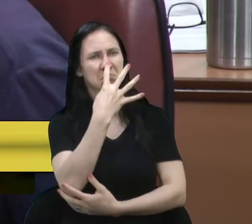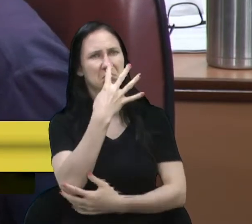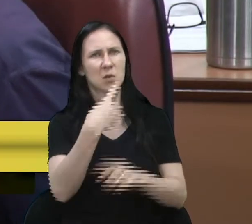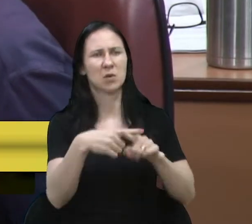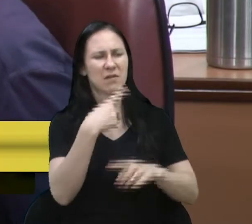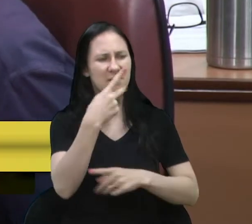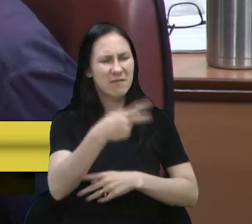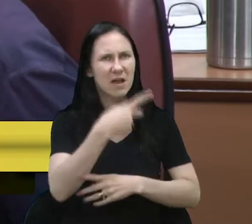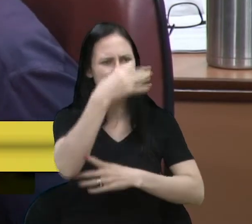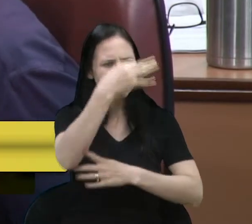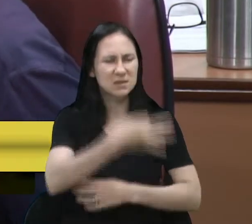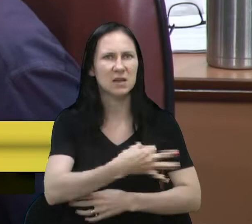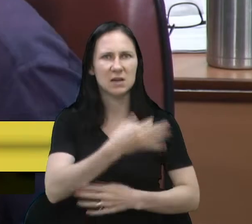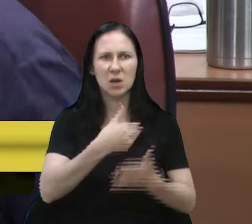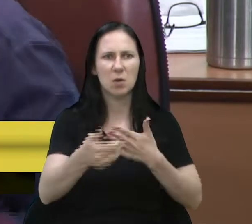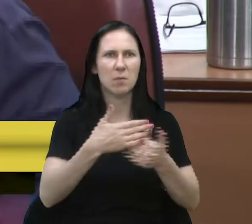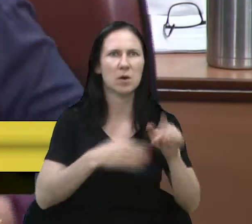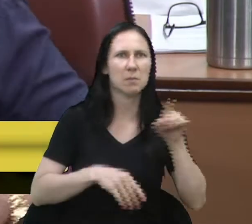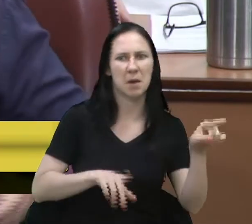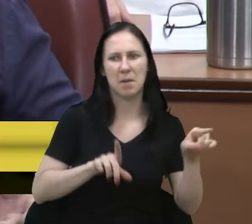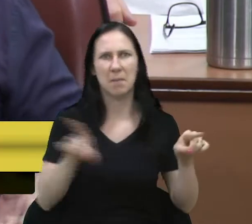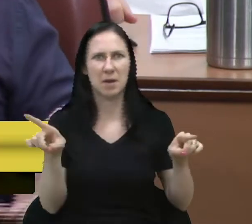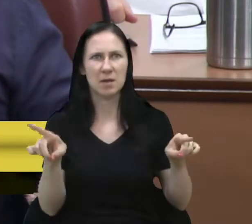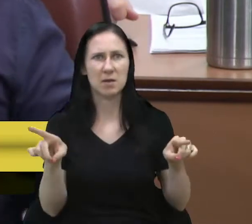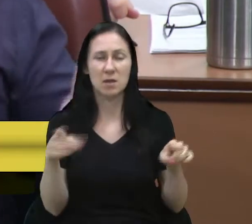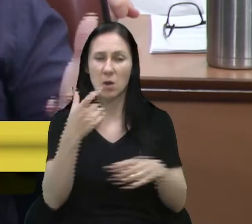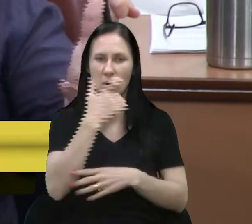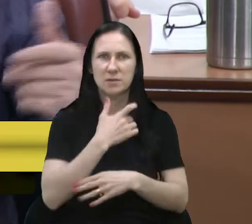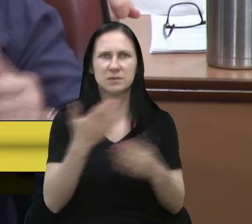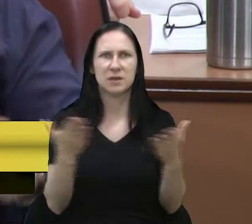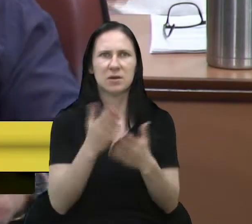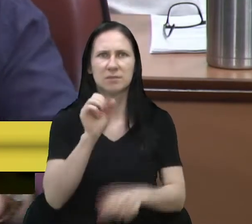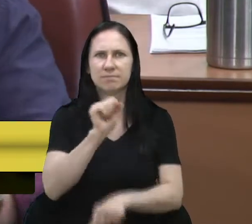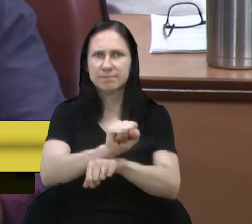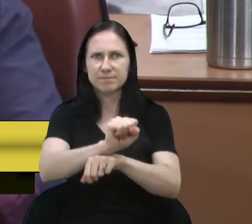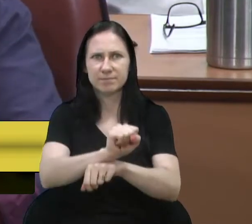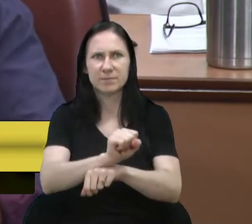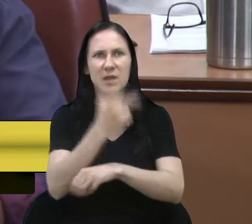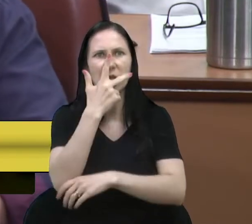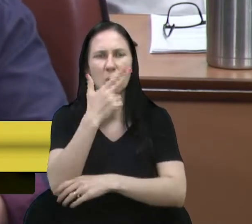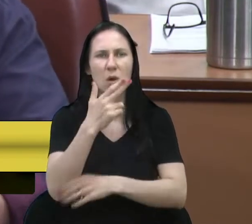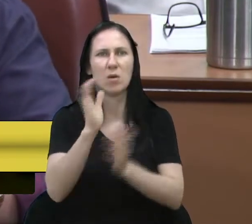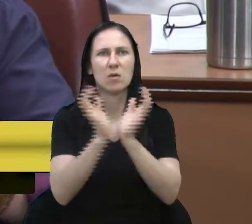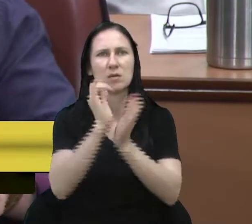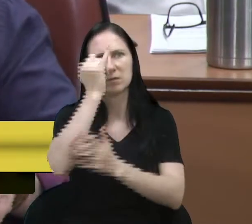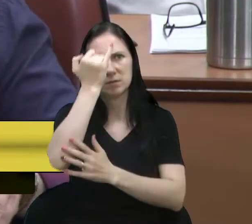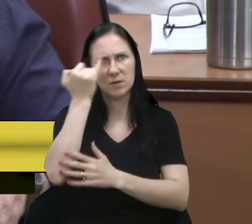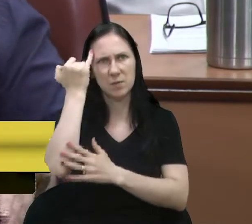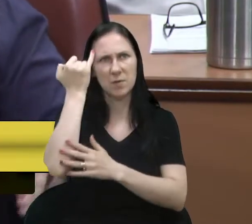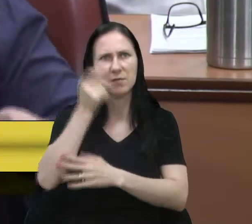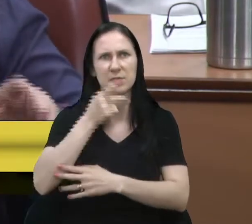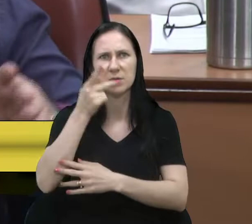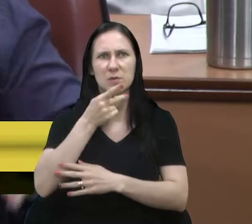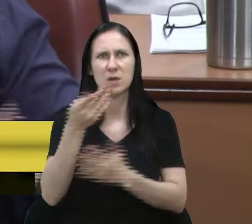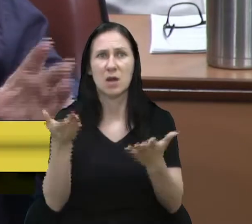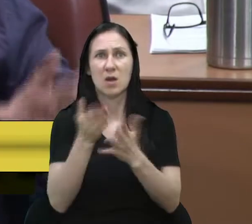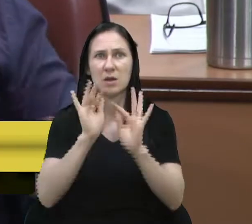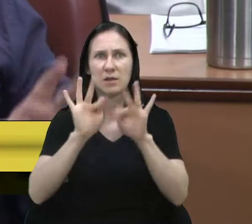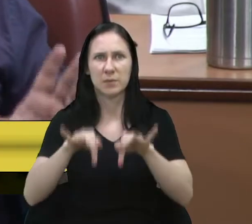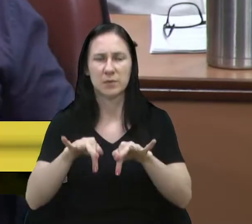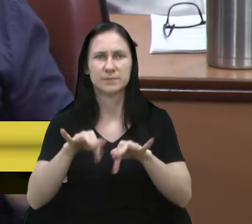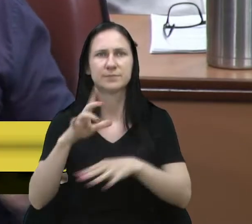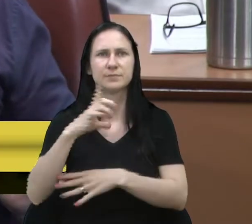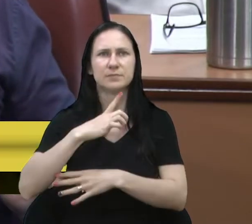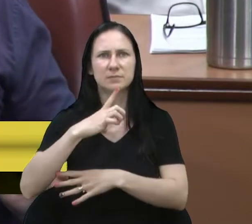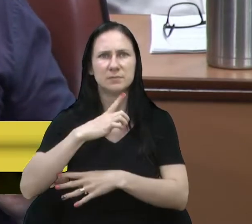Não importa para que lado seja. Acho que agora terminou aqui, que nem o vereador D'Ambrosio colocou. que agora terminou o vereador D'Ambrosio. Nós temos aqui que ter